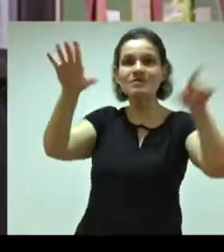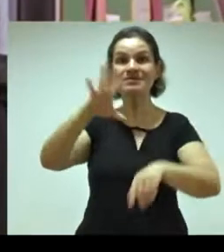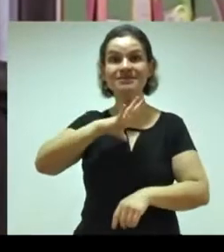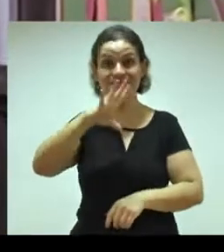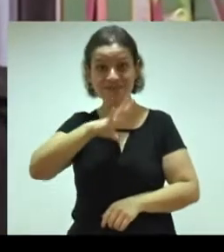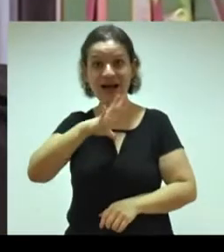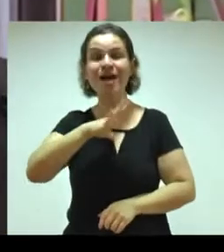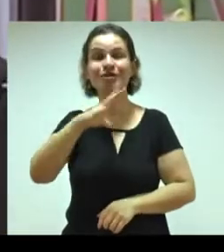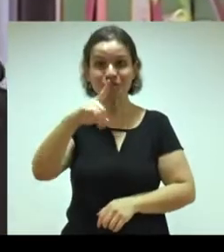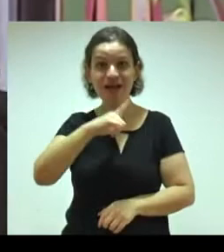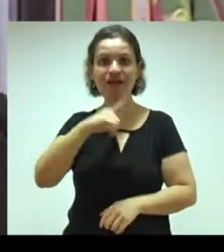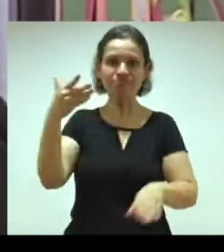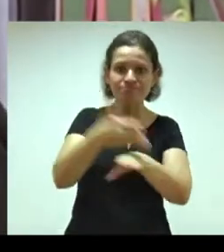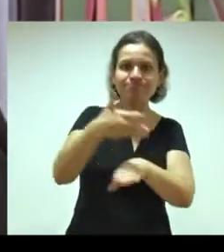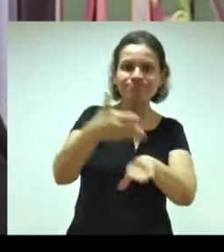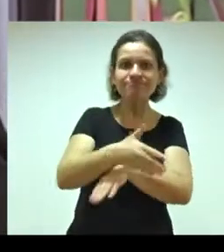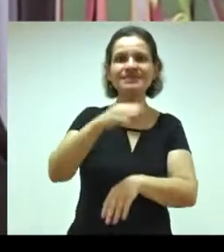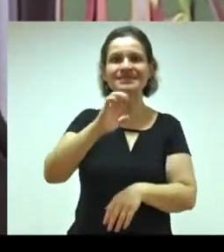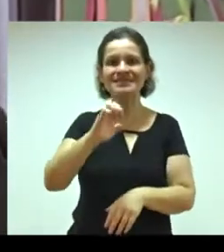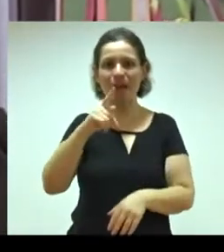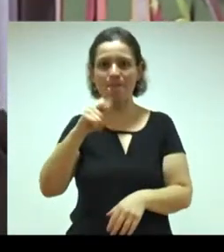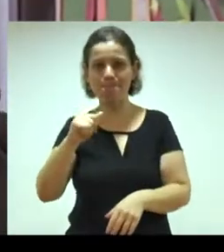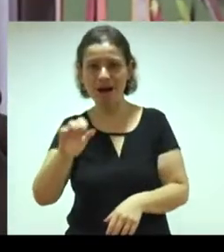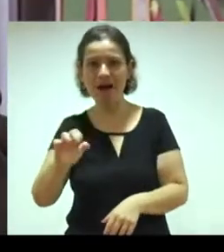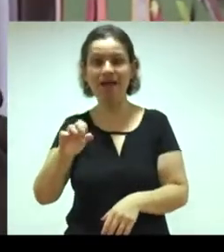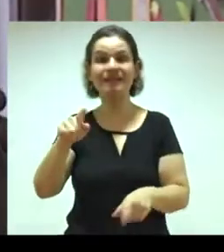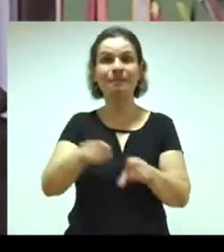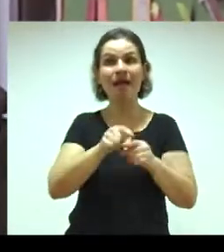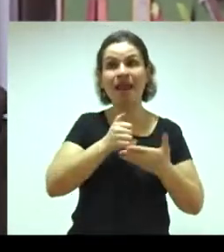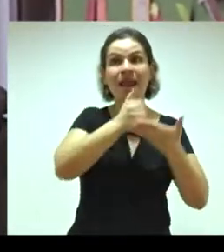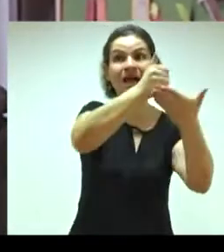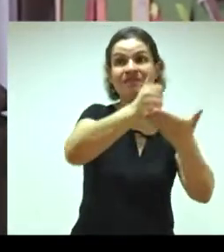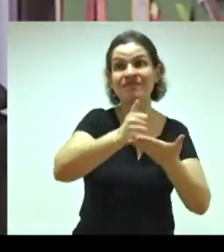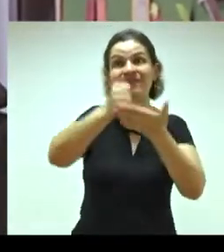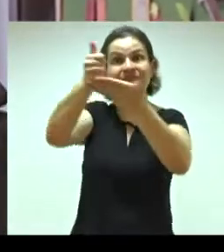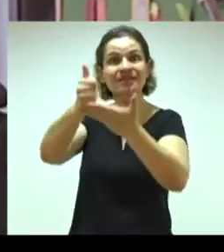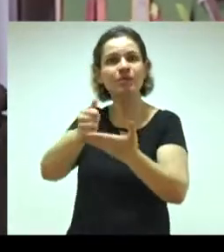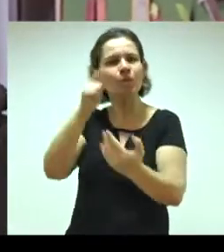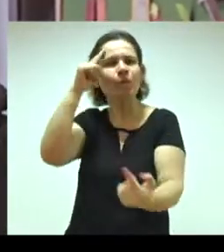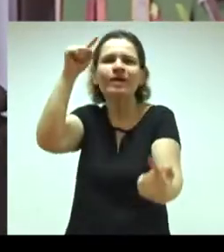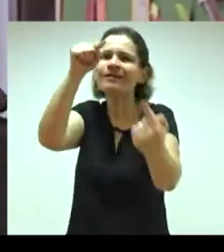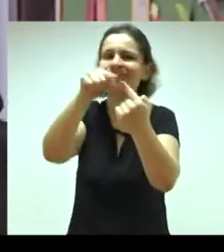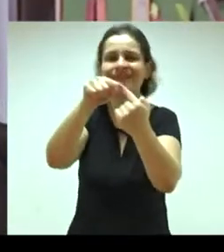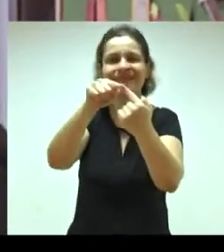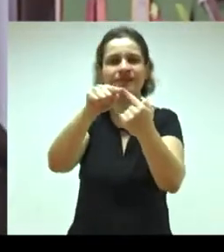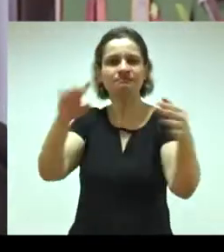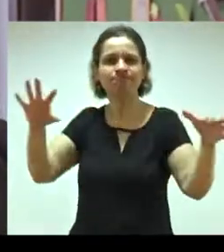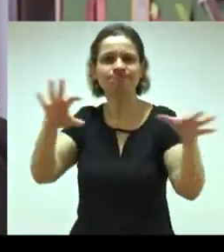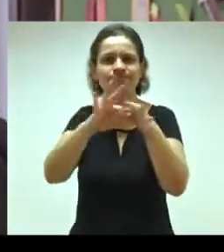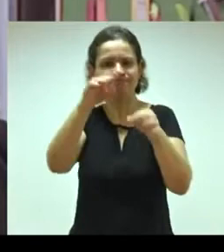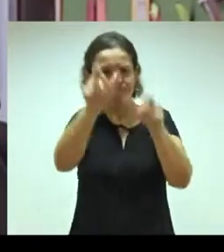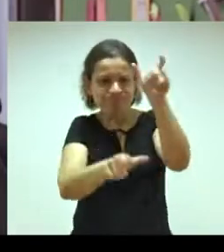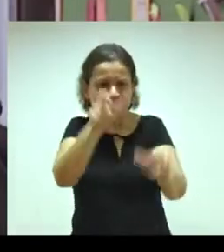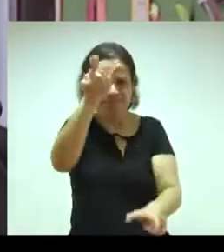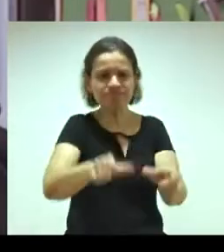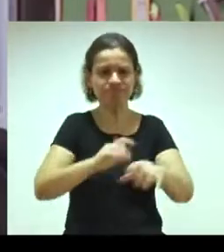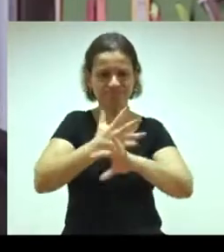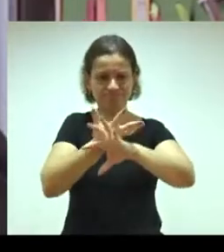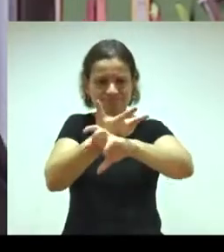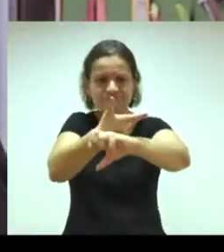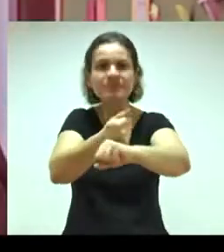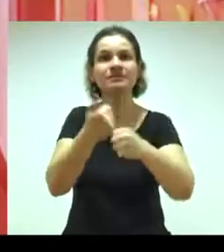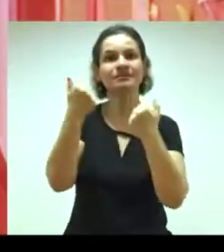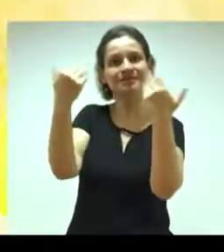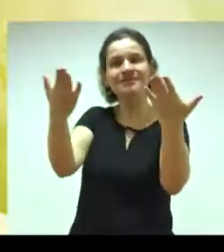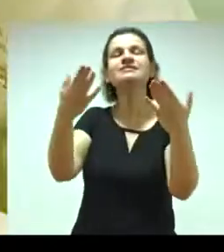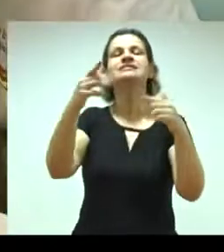participam do CEPAI e levam o ideal da integralidade, da interdisciplinaridade para o seu